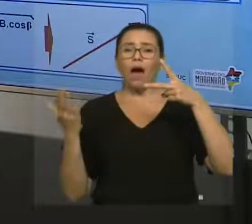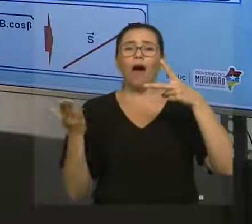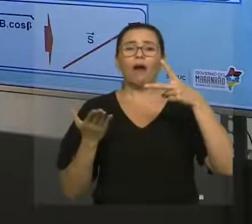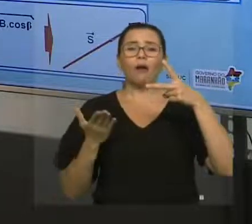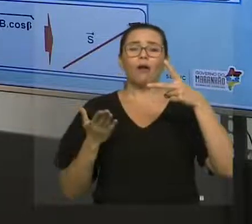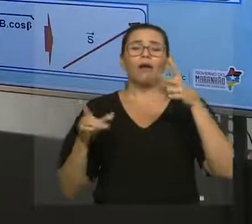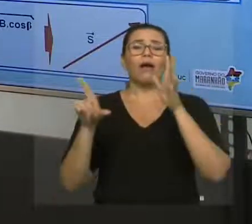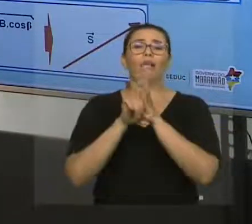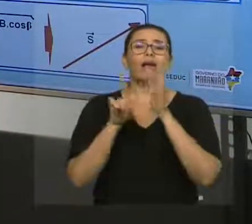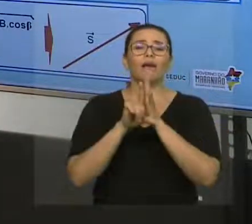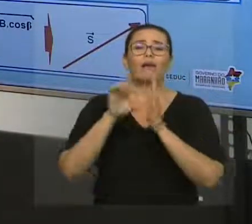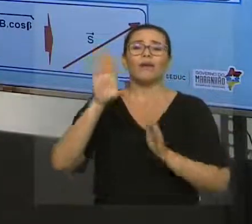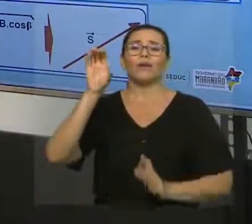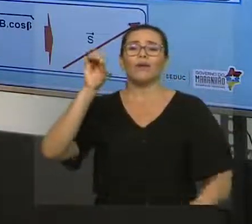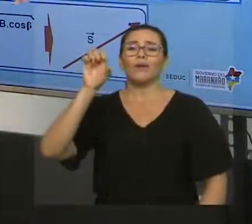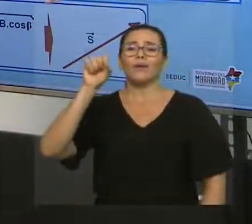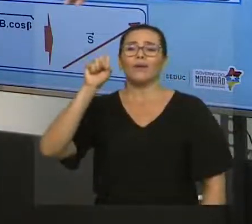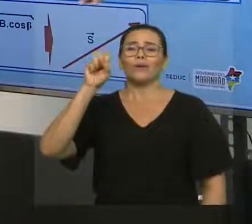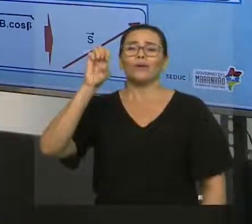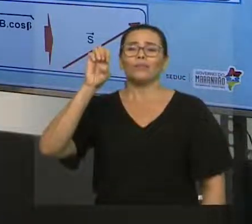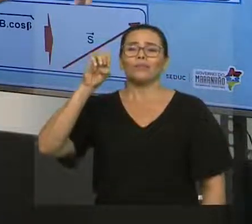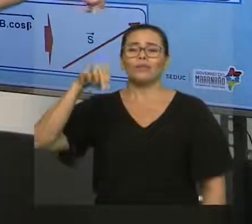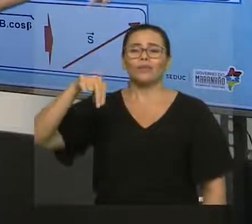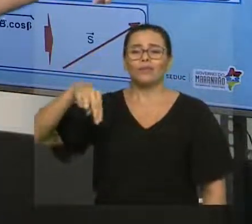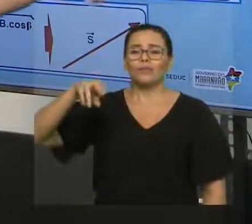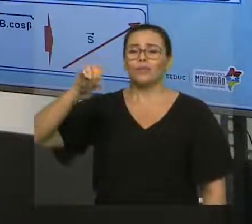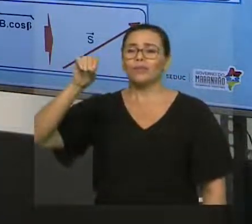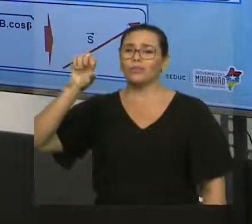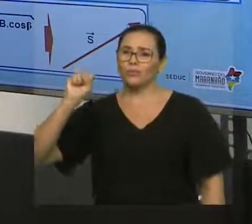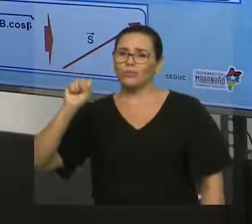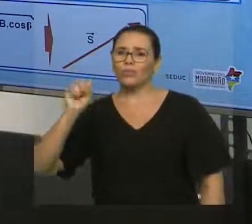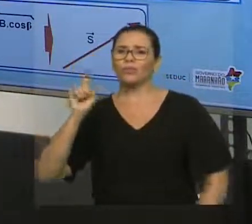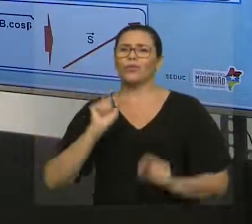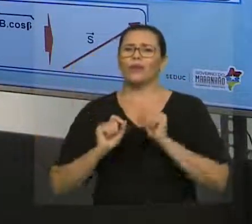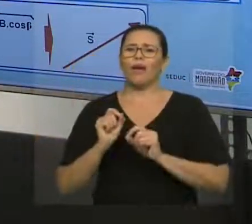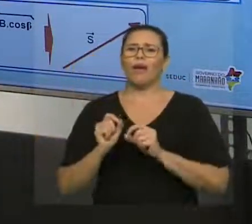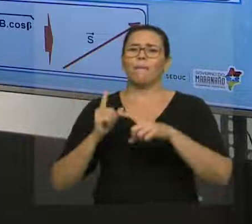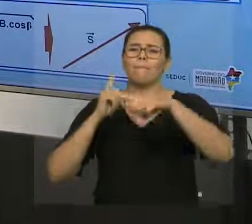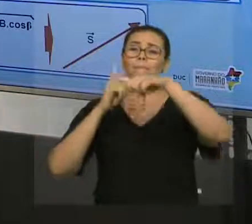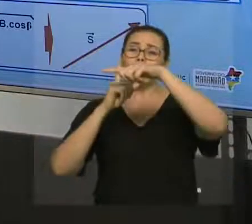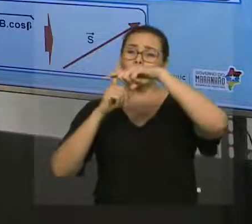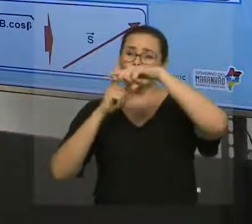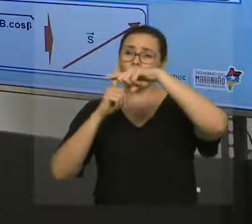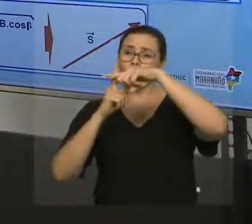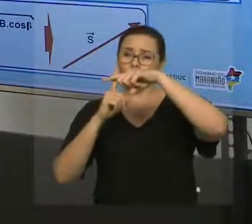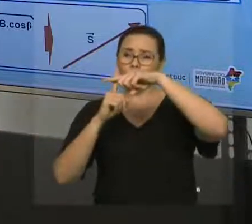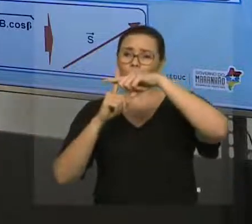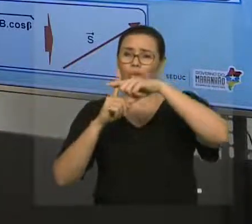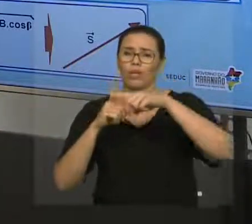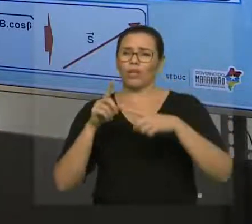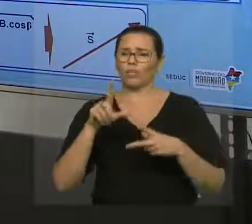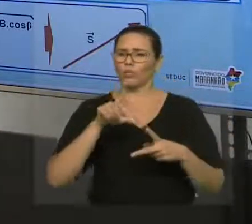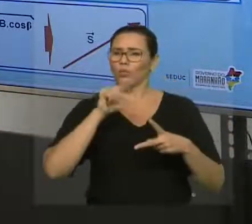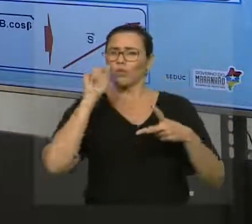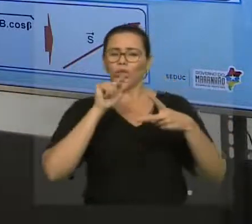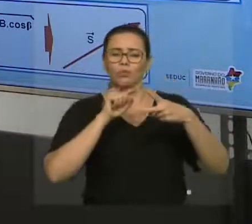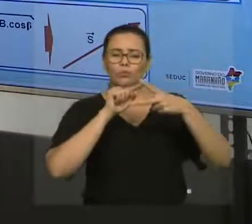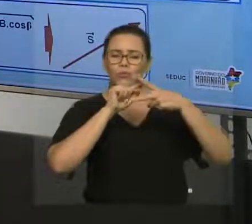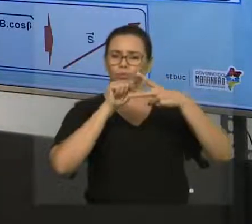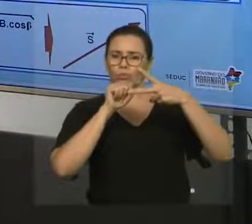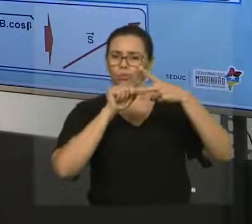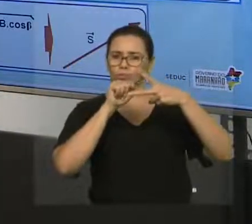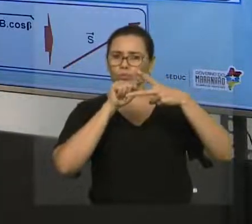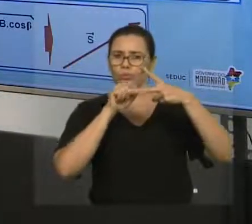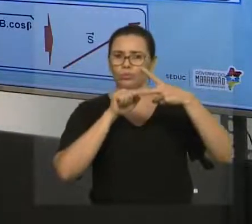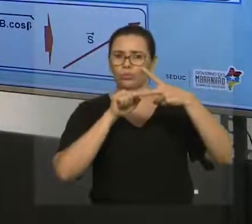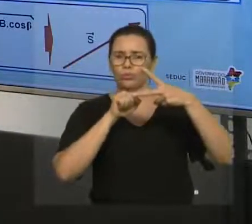cossenos. Qual a diferença? Aqui, a gente considera positivo. Por quê? Porque a gente está pegando esse ângulo aqui. Se você fosse aplicar a lei